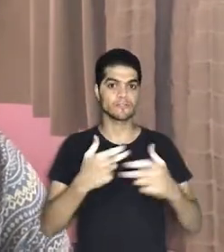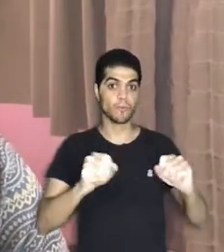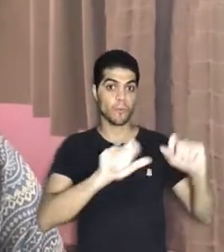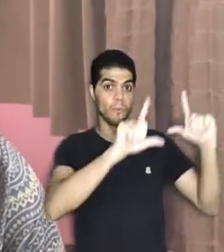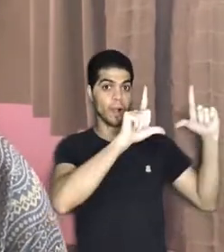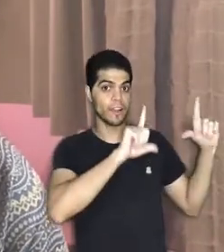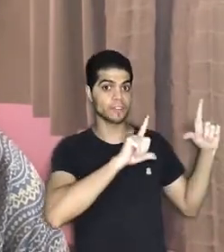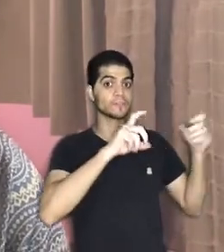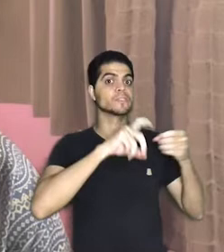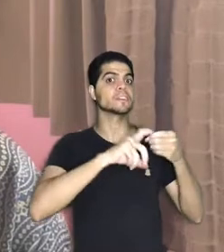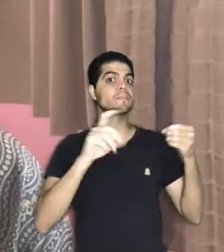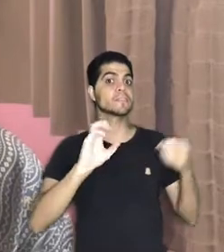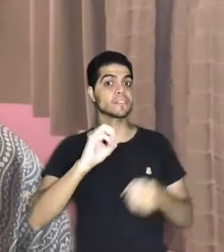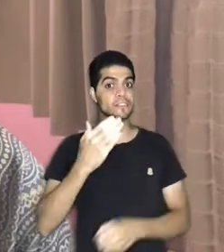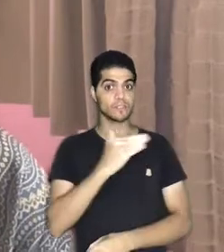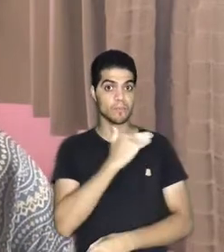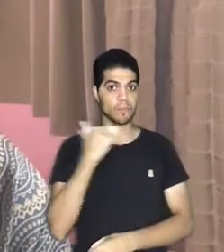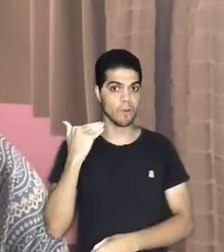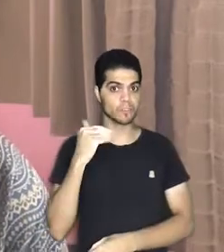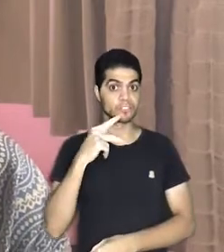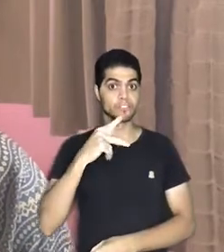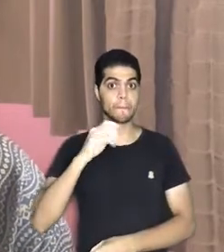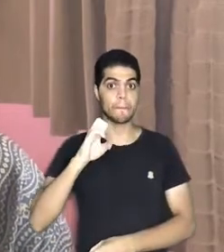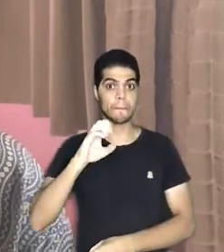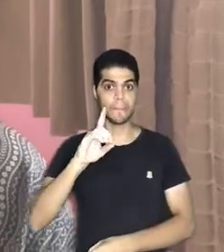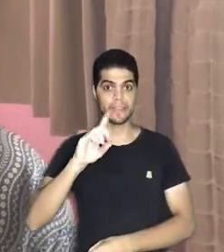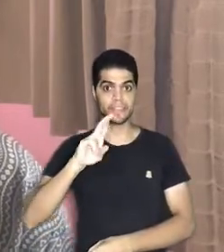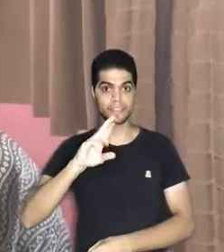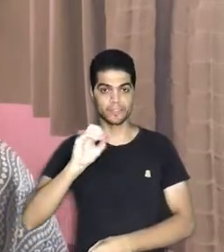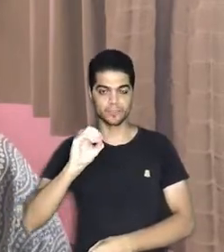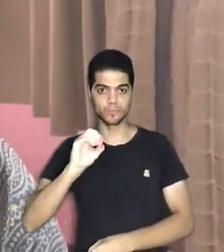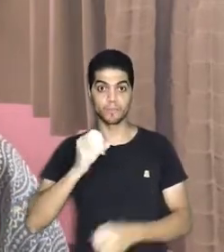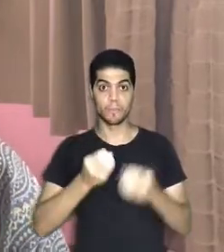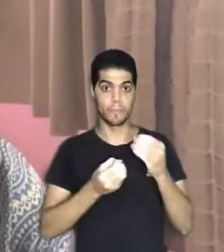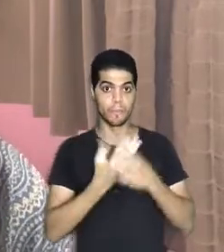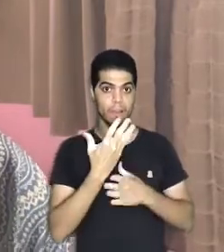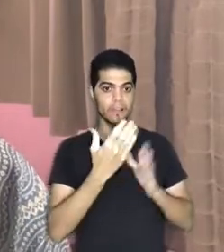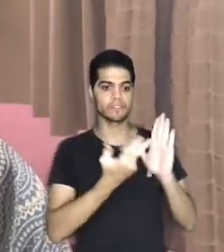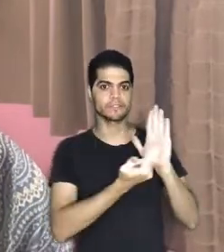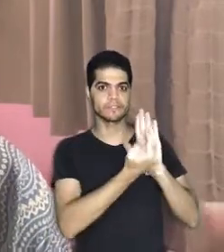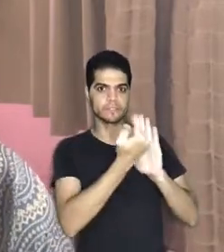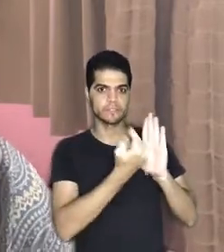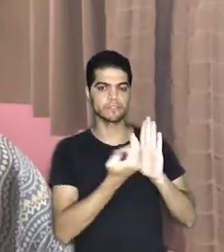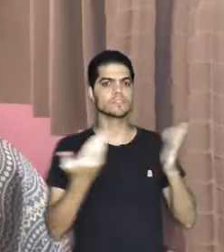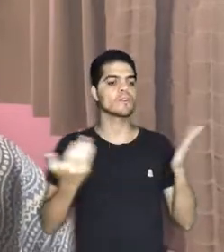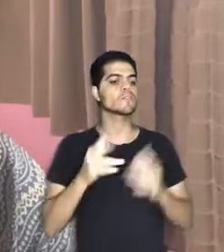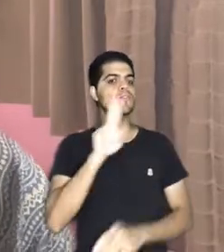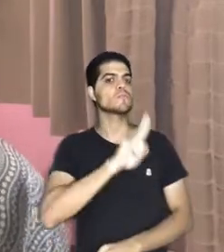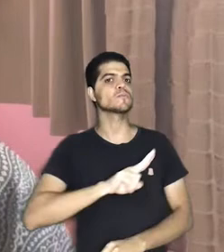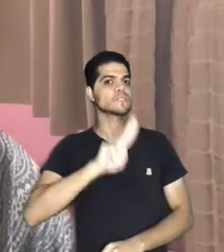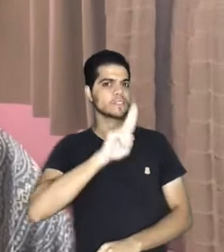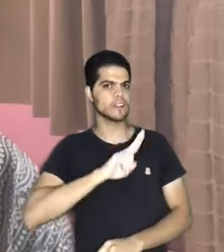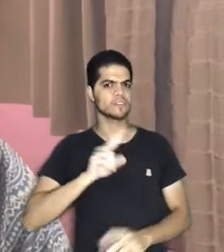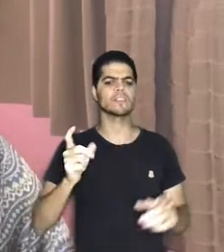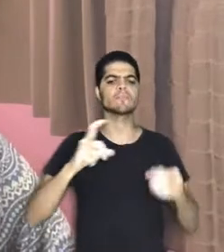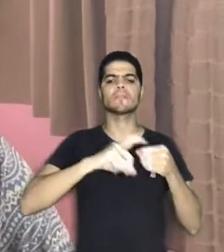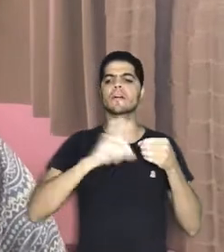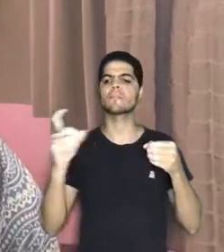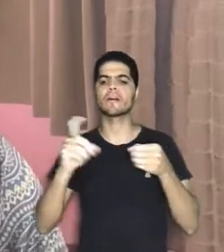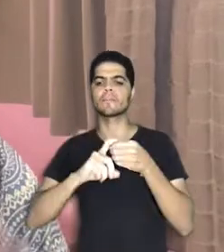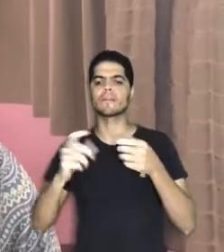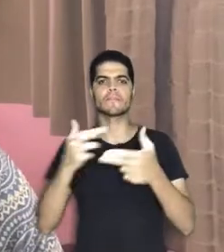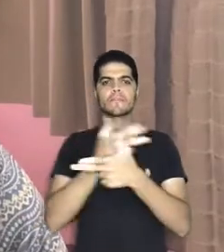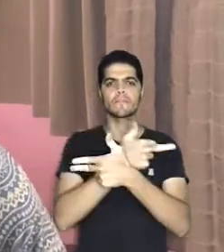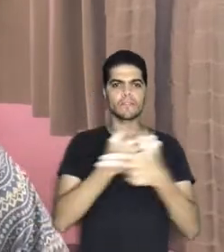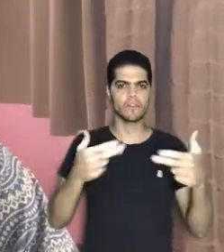várias vezes aqui sobre o quadro Independência ou Morte do Pedro Américo. Vamos usá-lo para debater essas outras formas de independência